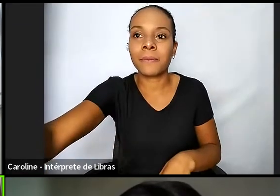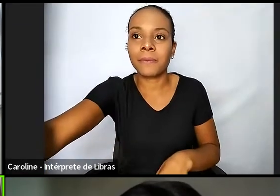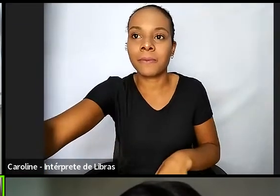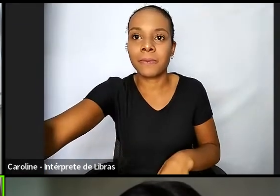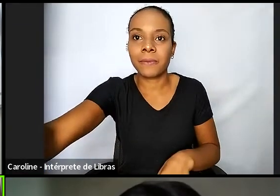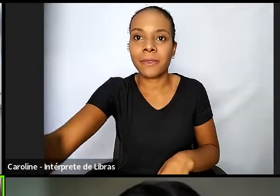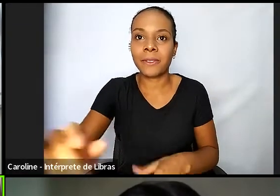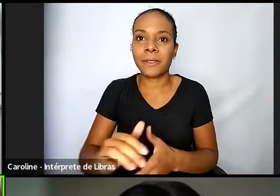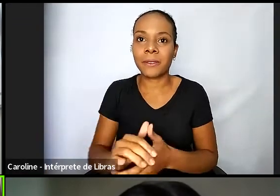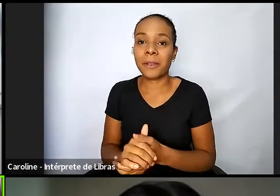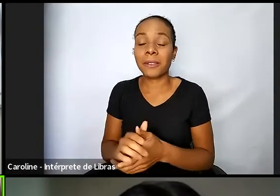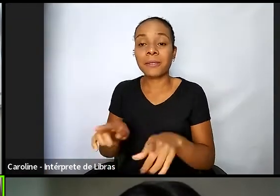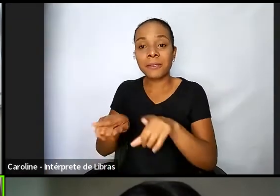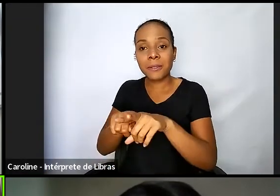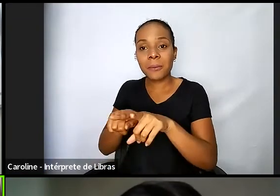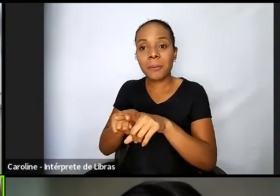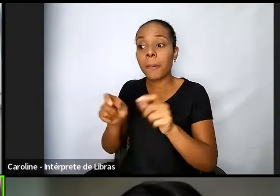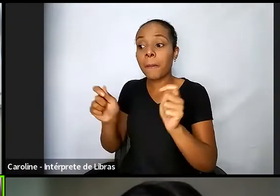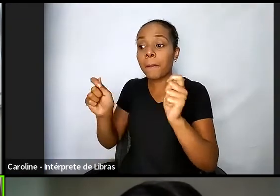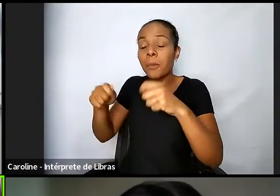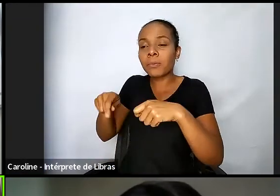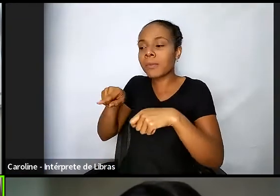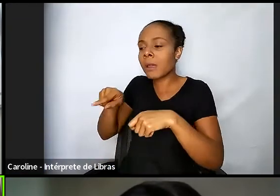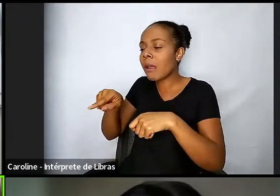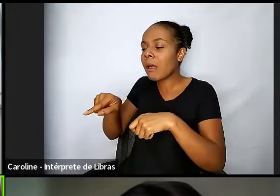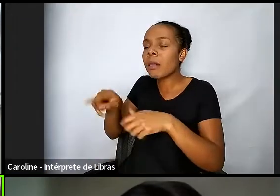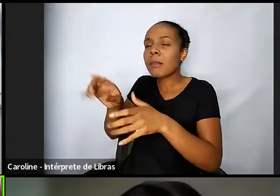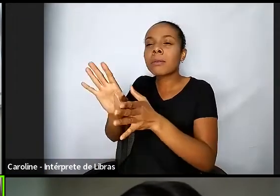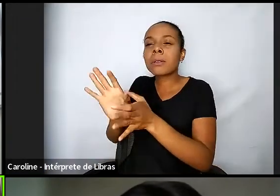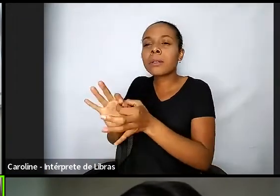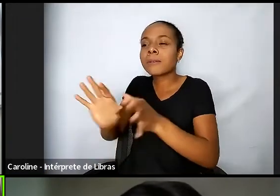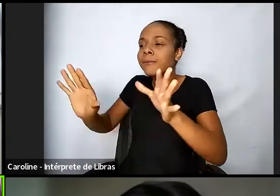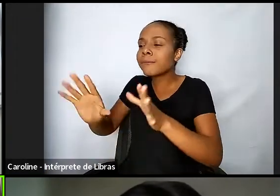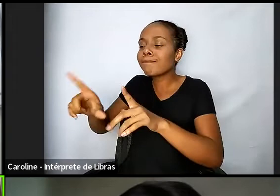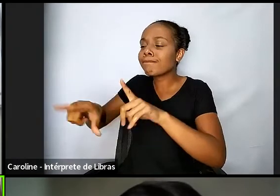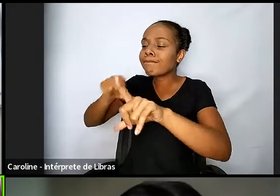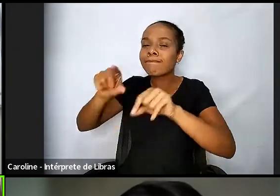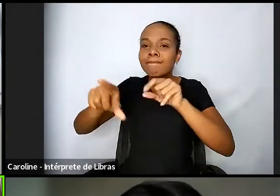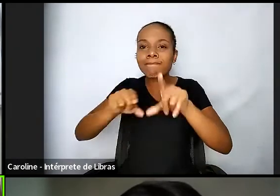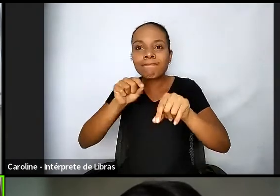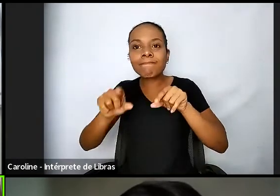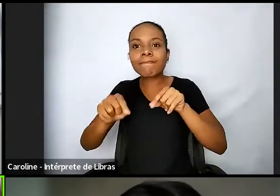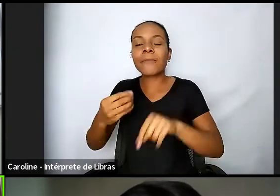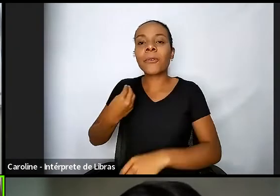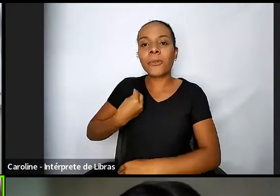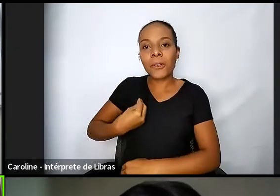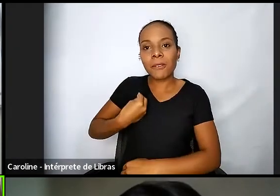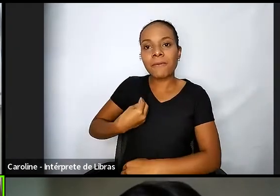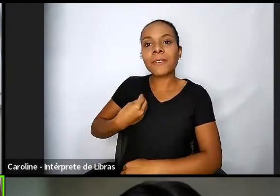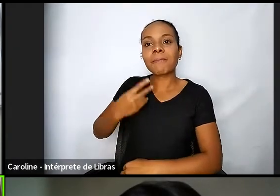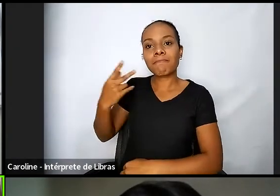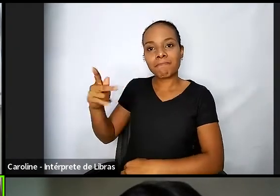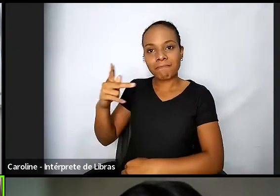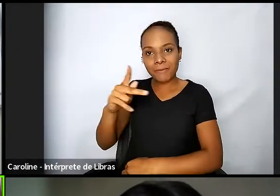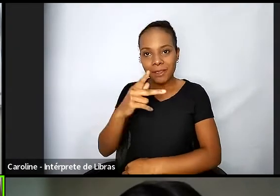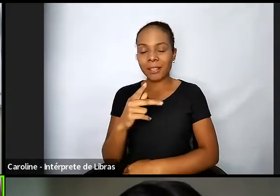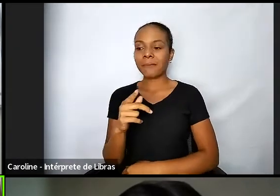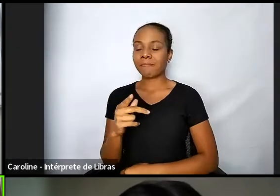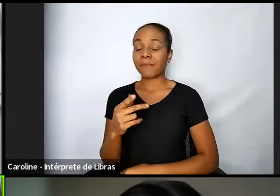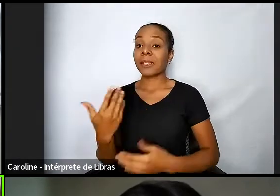e fazer as suas escolhas de vida. Então, esse respeito é muito importante